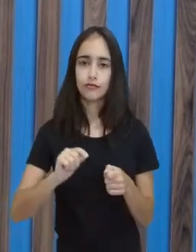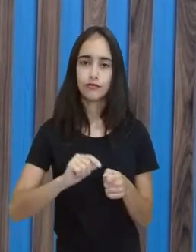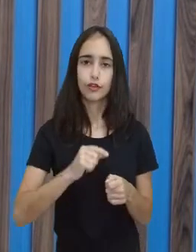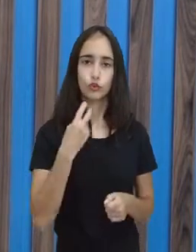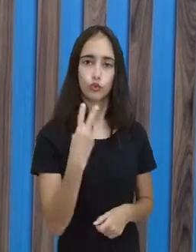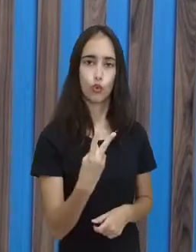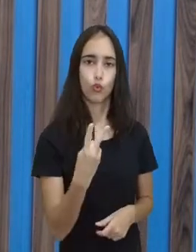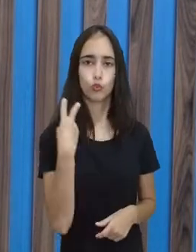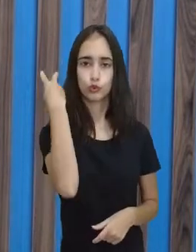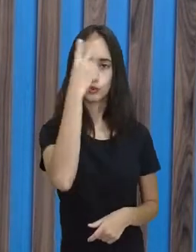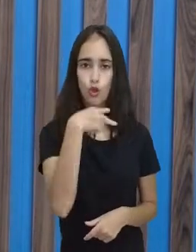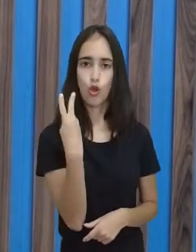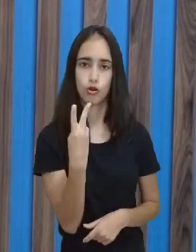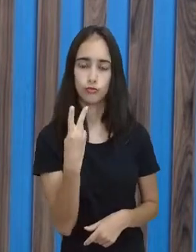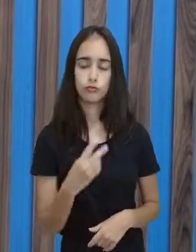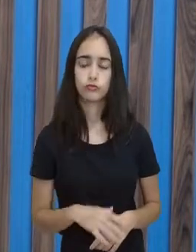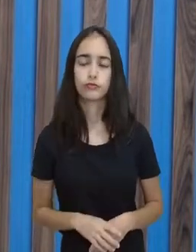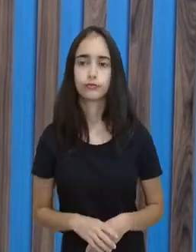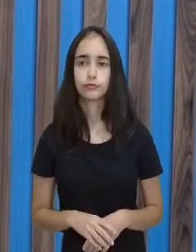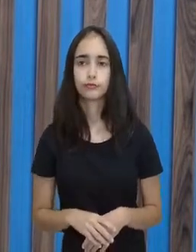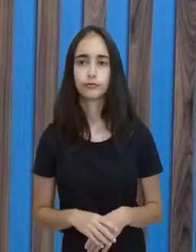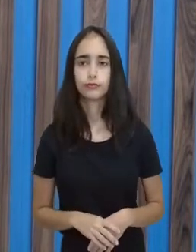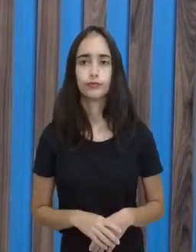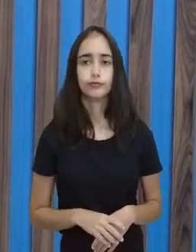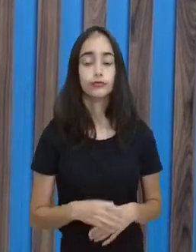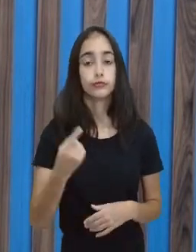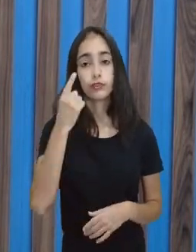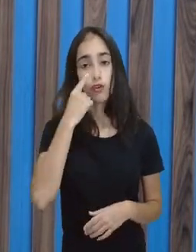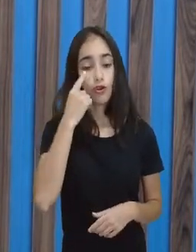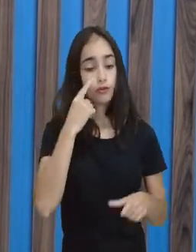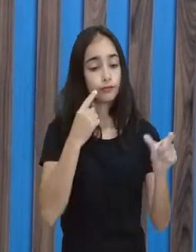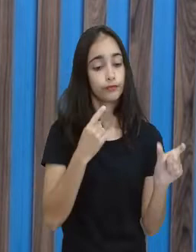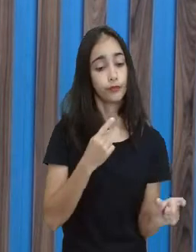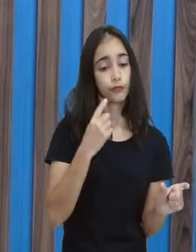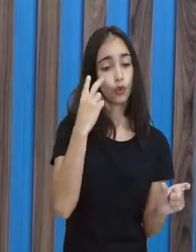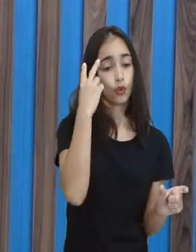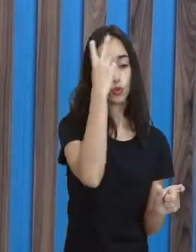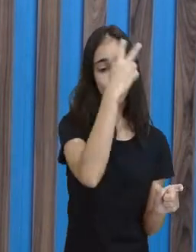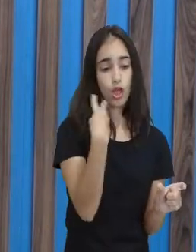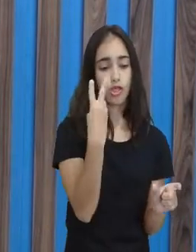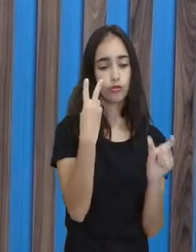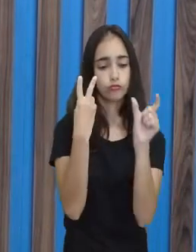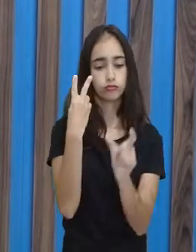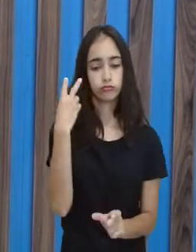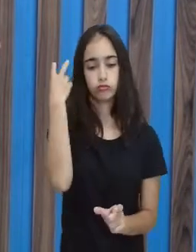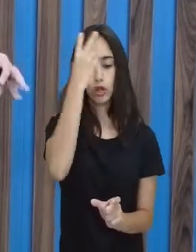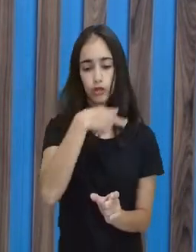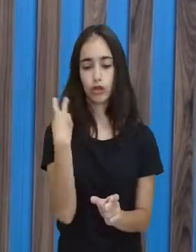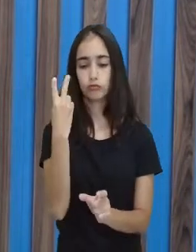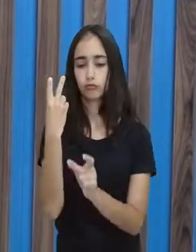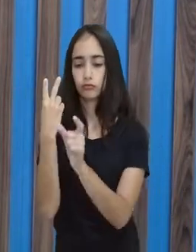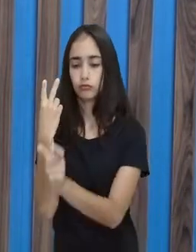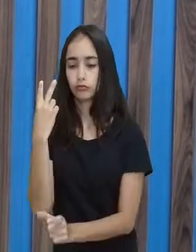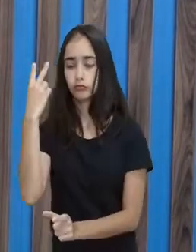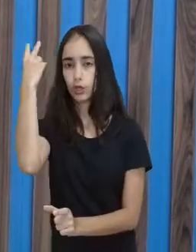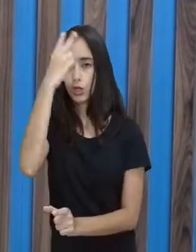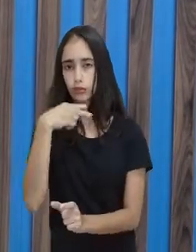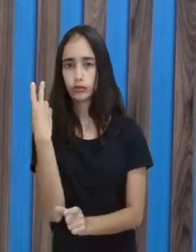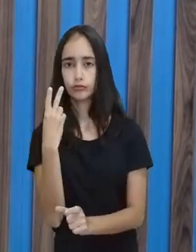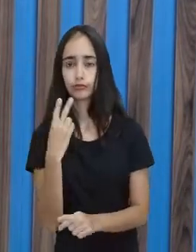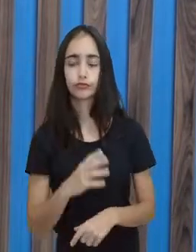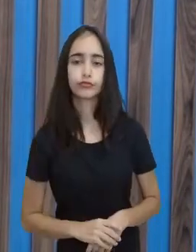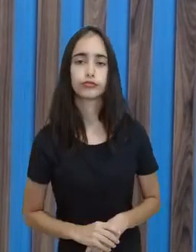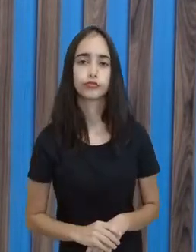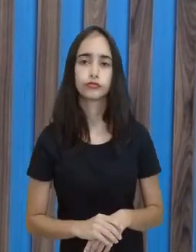Olha, duas horas, duas horas e duas horas. É como se ele pegasse o terreno e dividisse